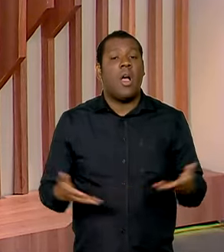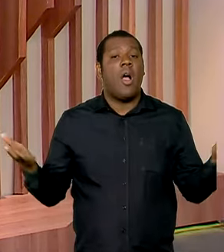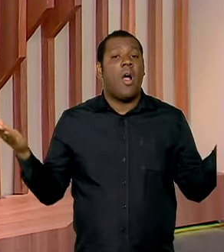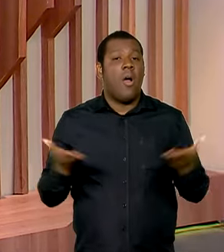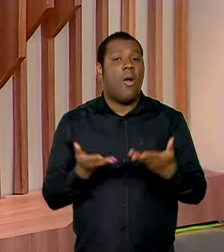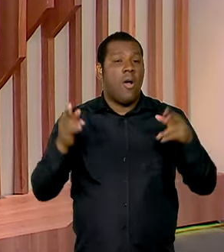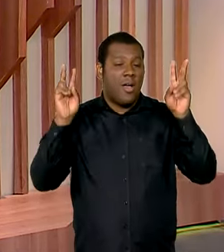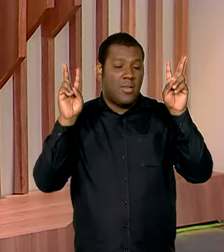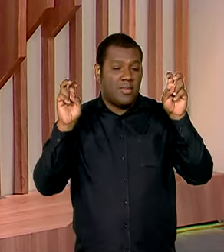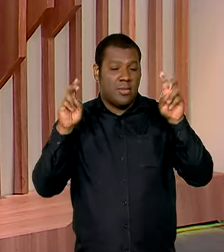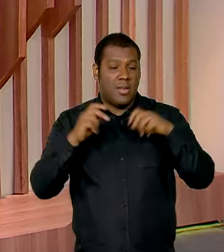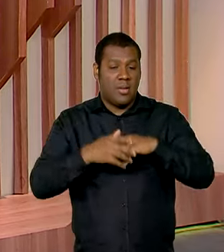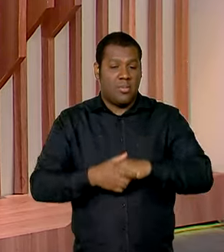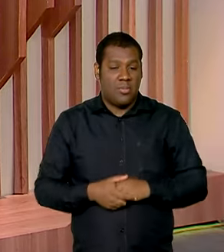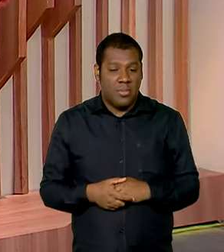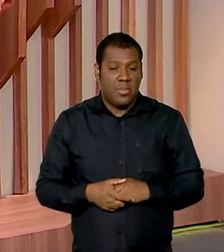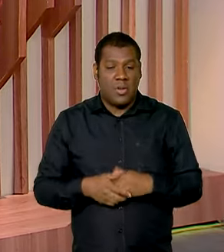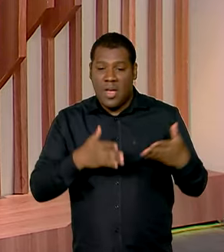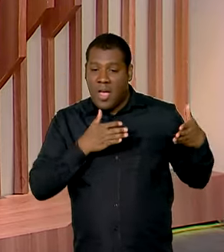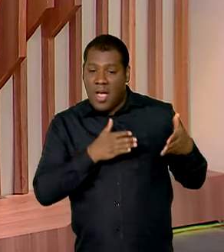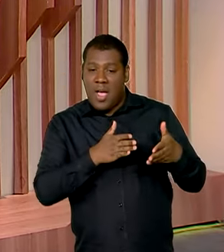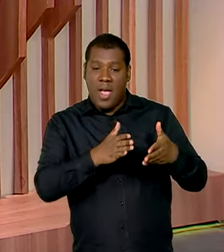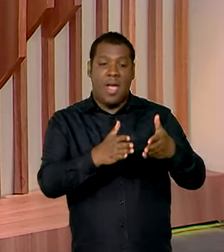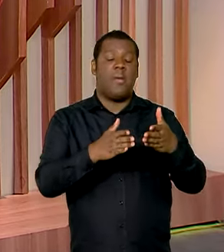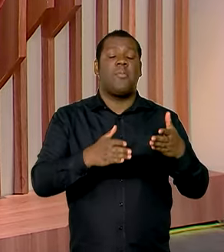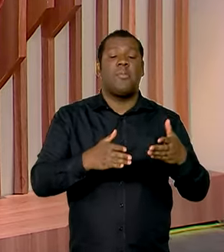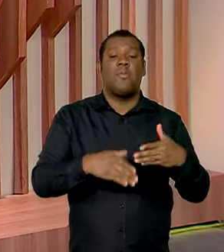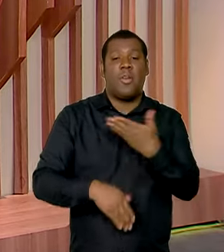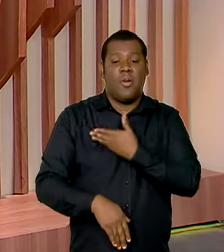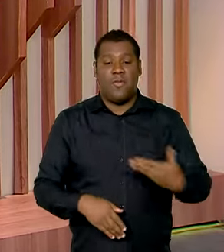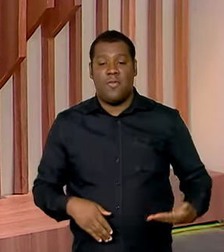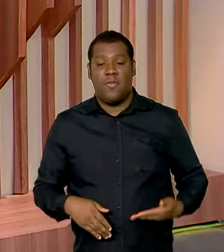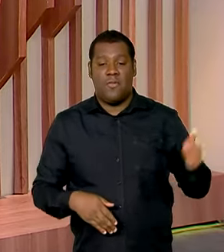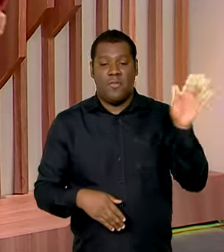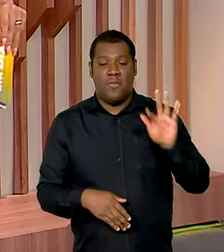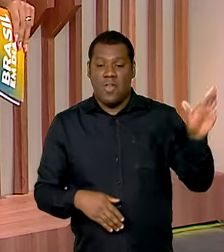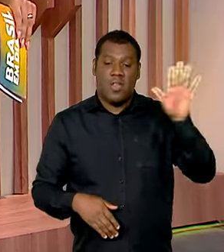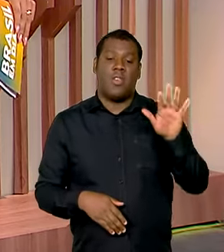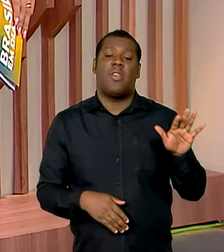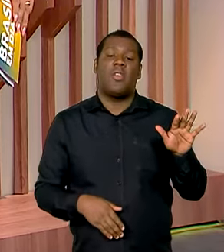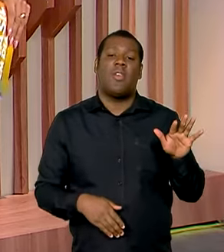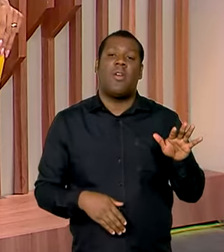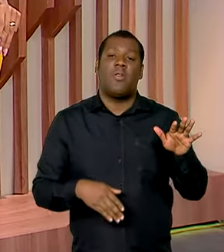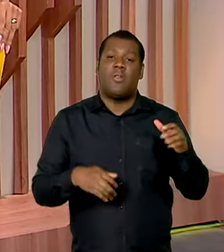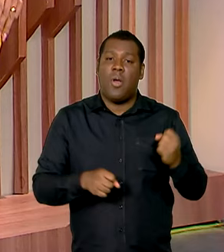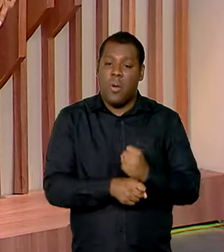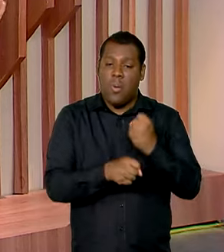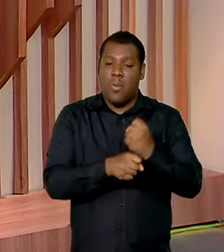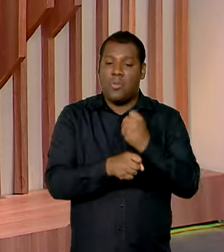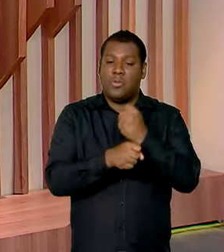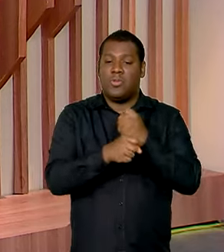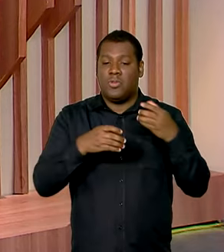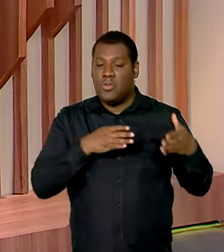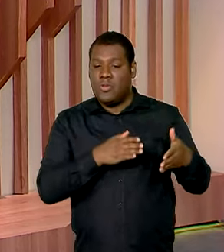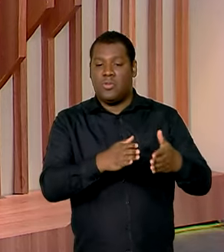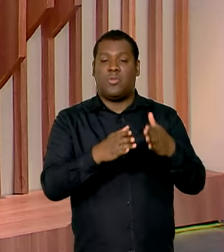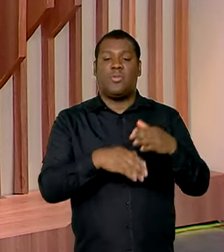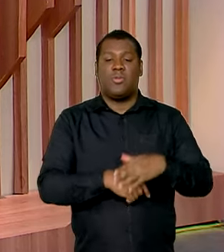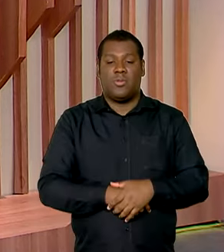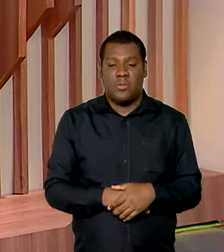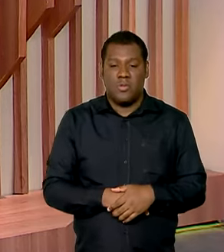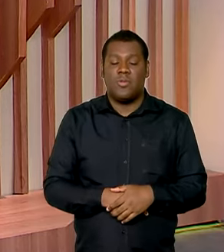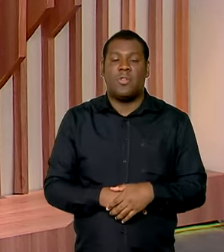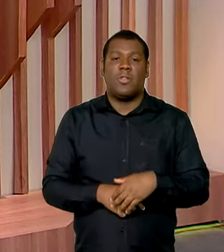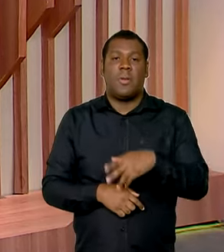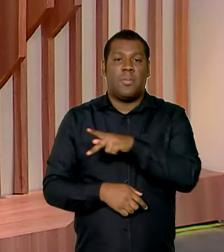falar sobre a recuperação de estradas pelo governo federal. Uma das principais rodovias do país a presidente Dutra